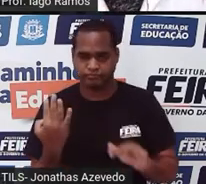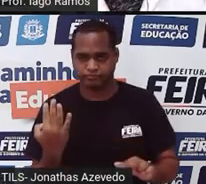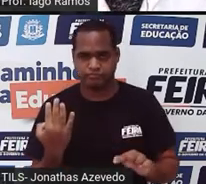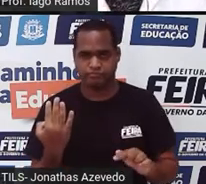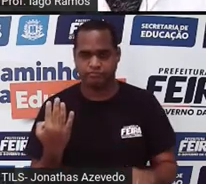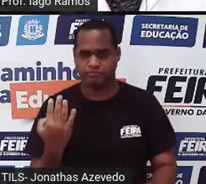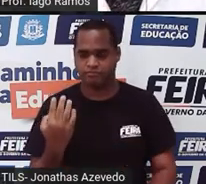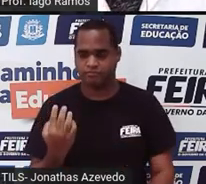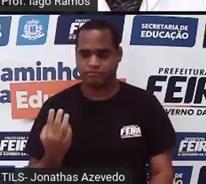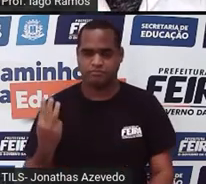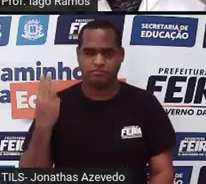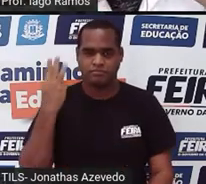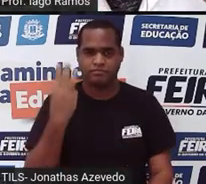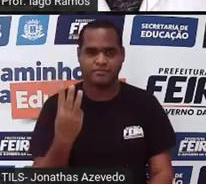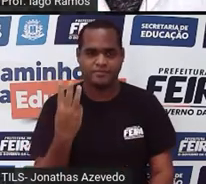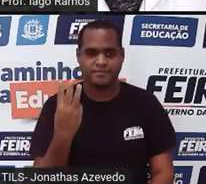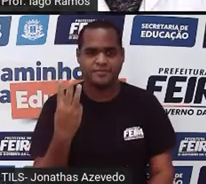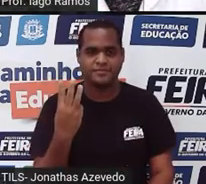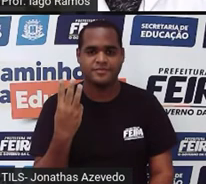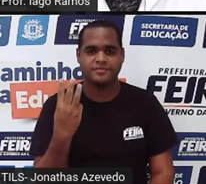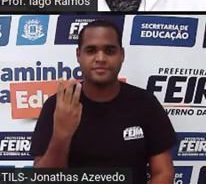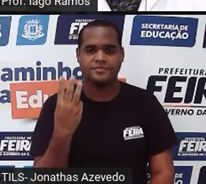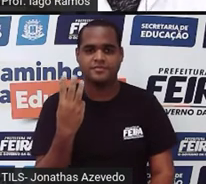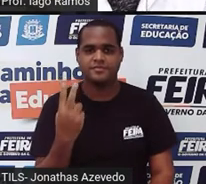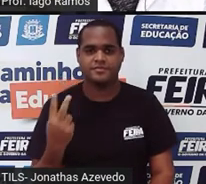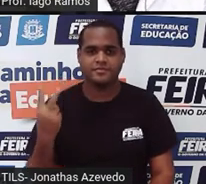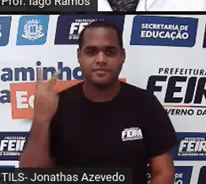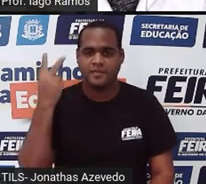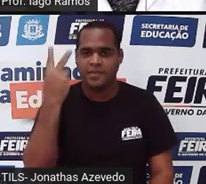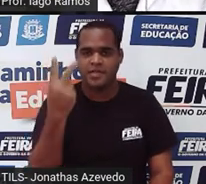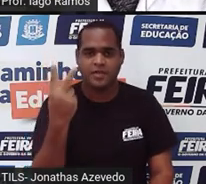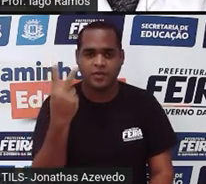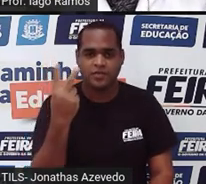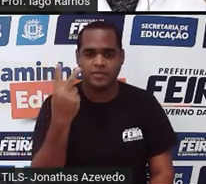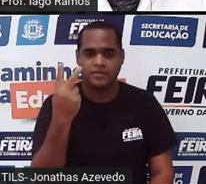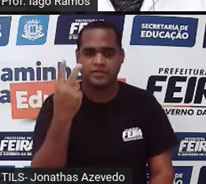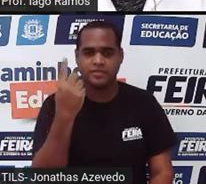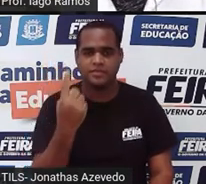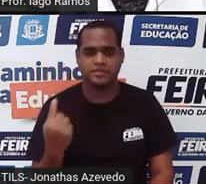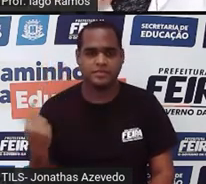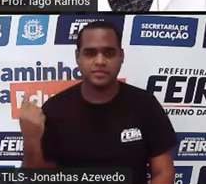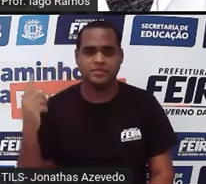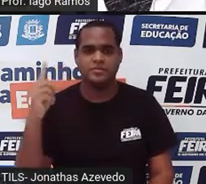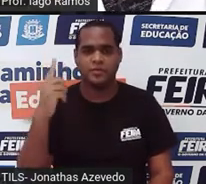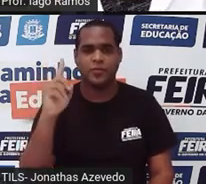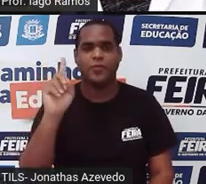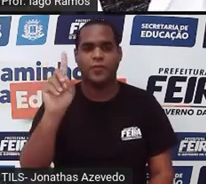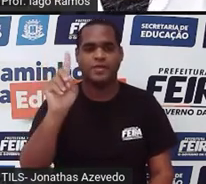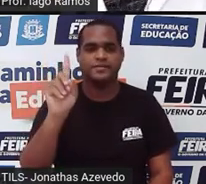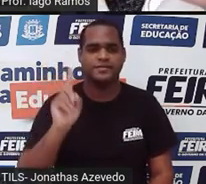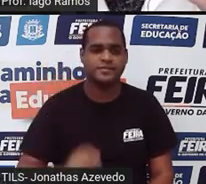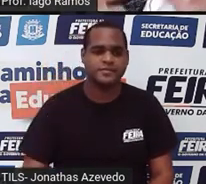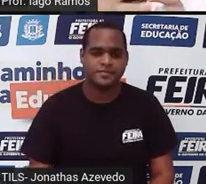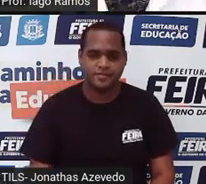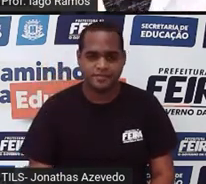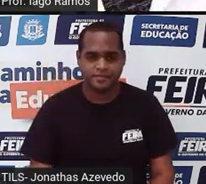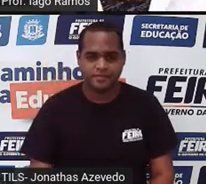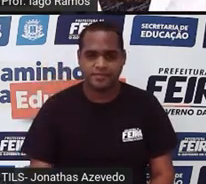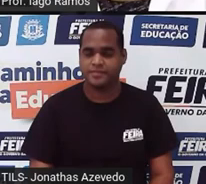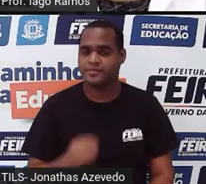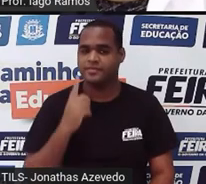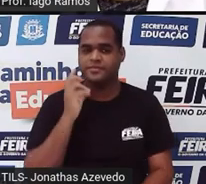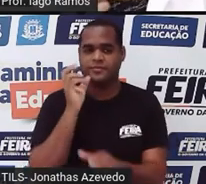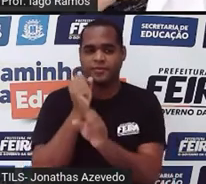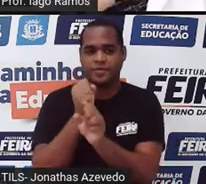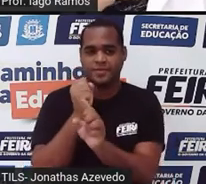logo em cima mais 3, logo em cima mais 2 e no topo uma bolinha, juntando tudo